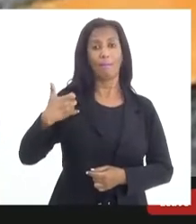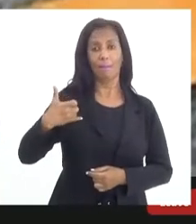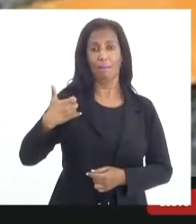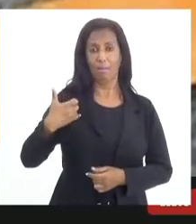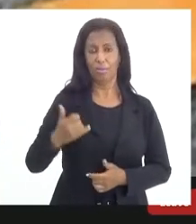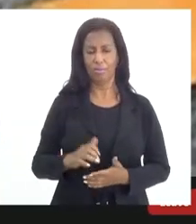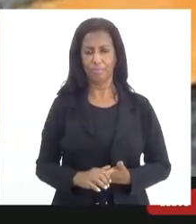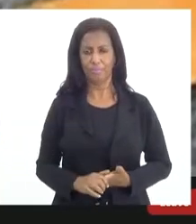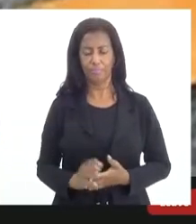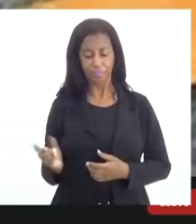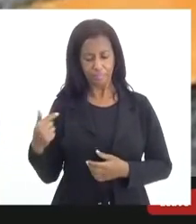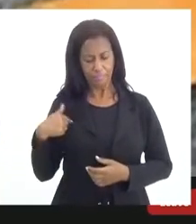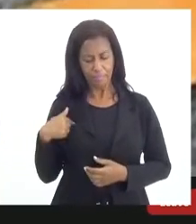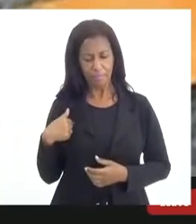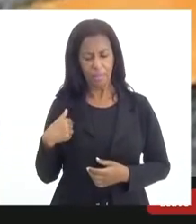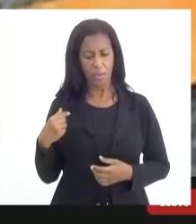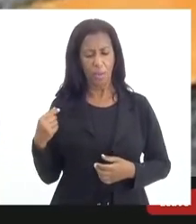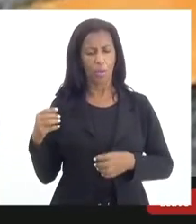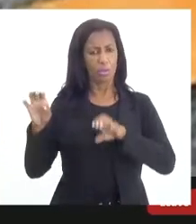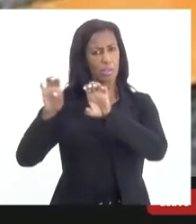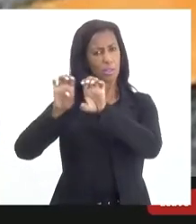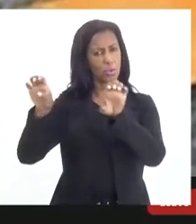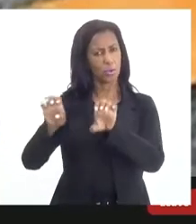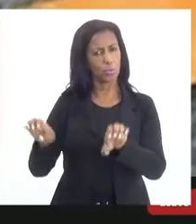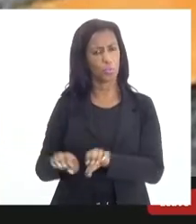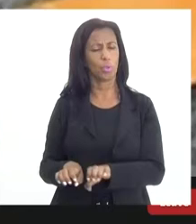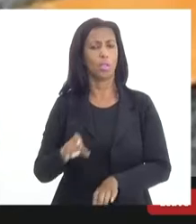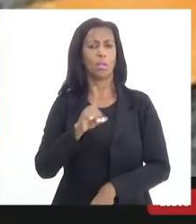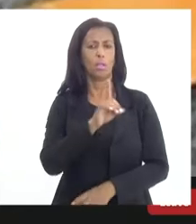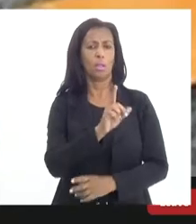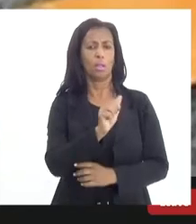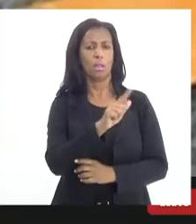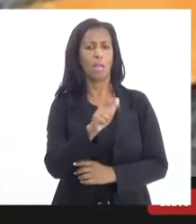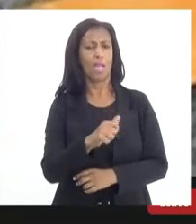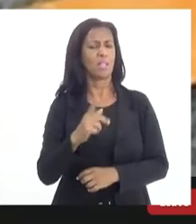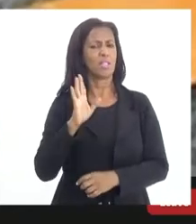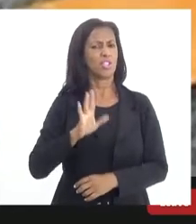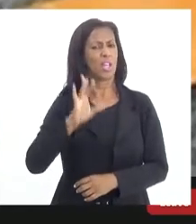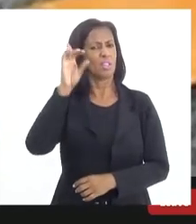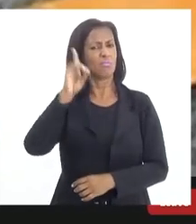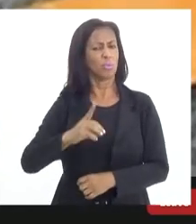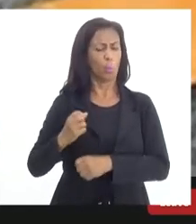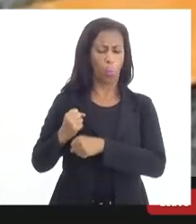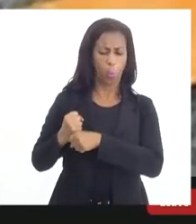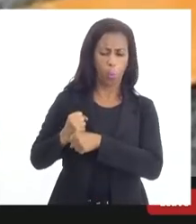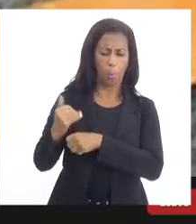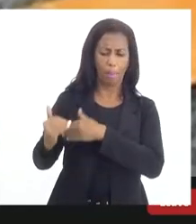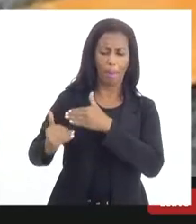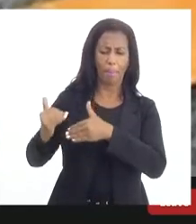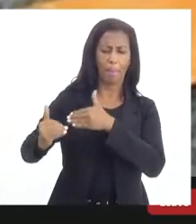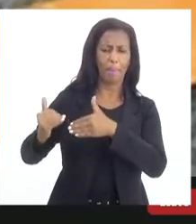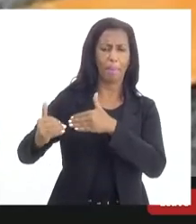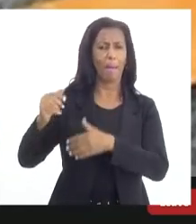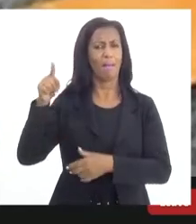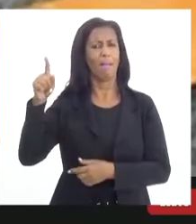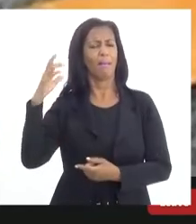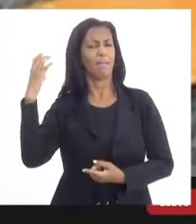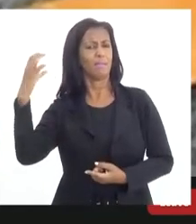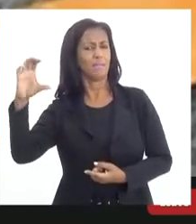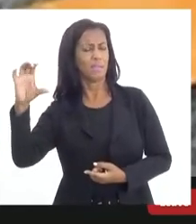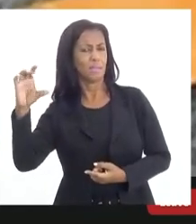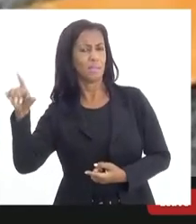Eu, dentro da estrutura do DASA, fui diretora por muitos anos do CHN em Niterói.